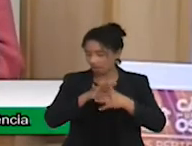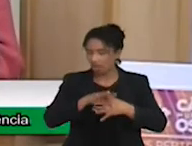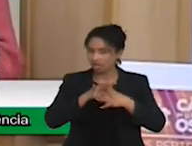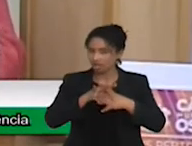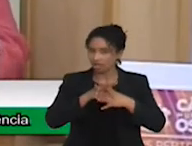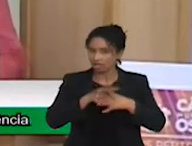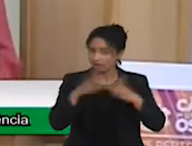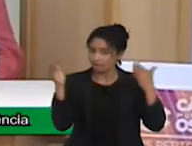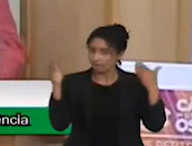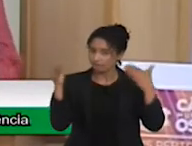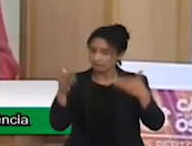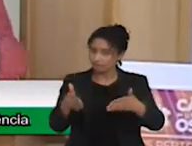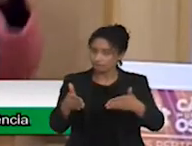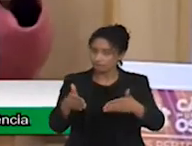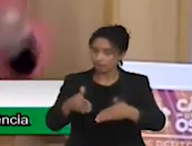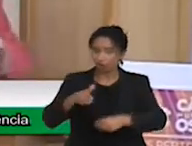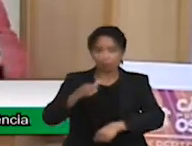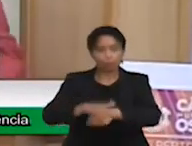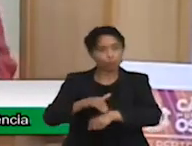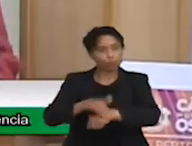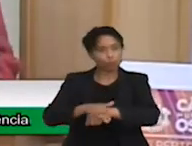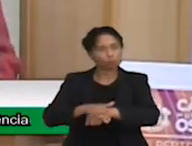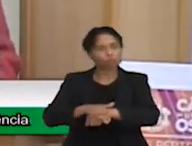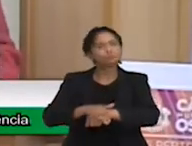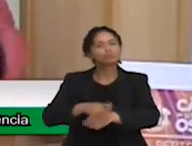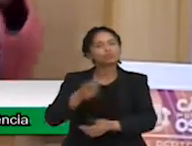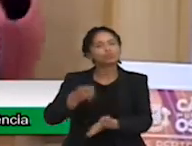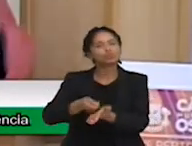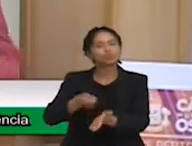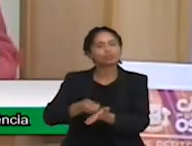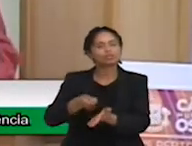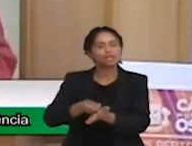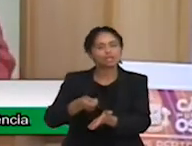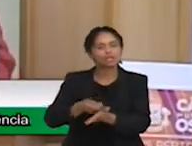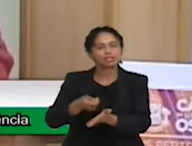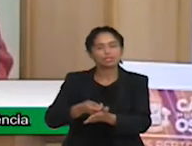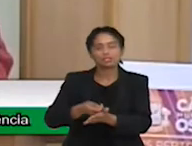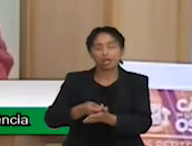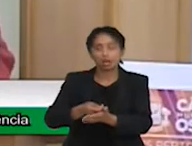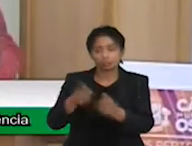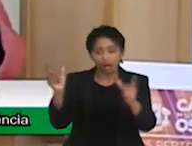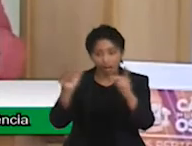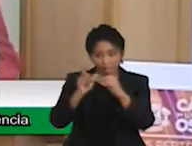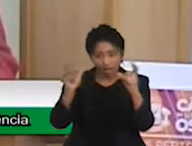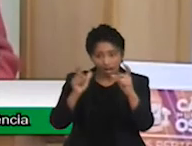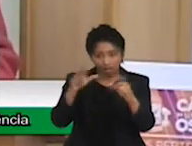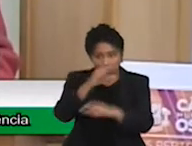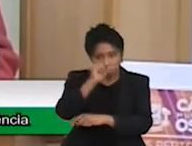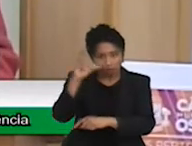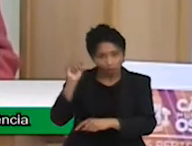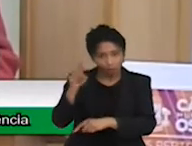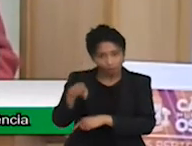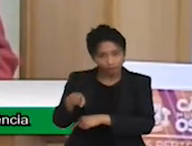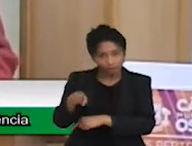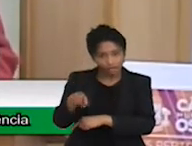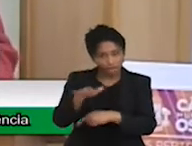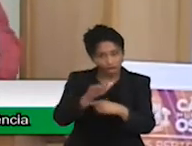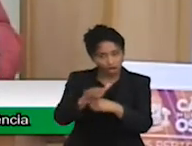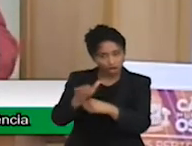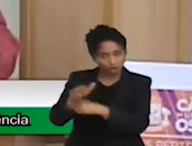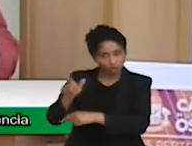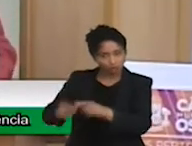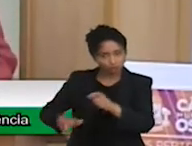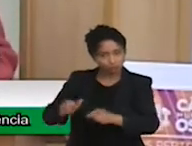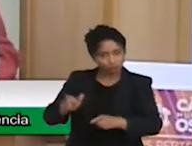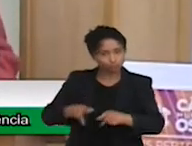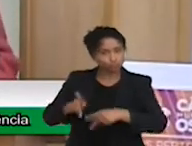Líder, eu tenho a obrigação de alertar o prefeito do que, de fato, precisa acontecer e as coisas falhas que tem no município. E